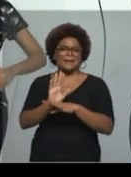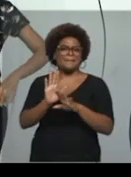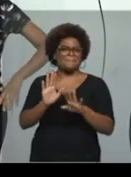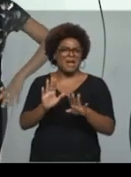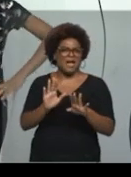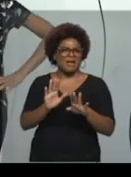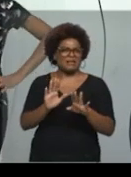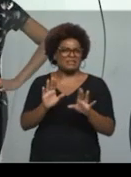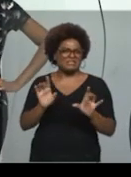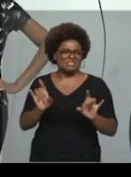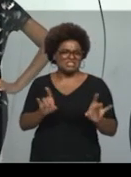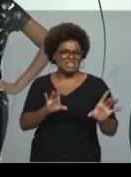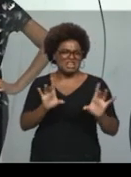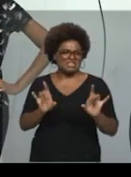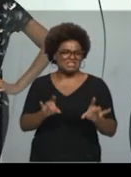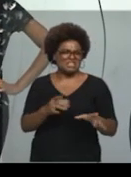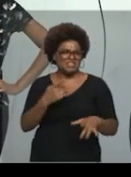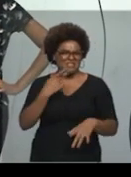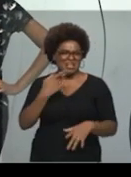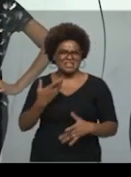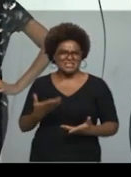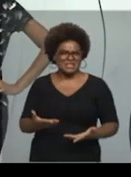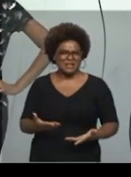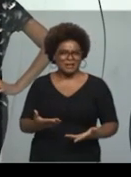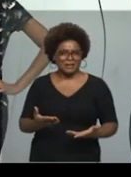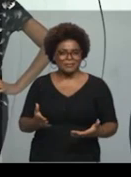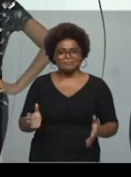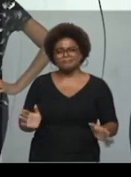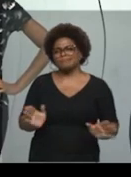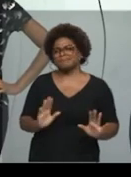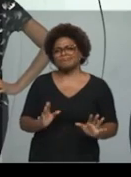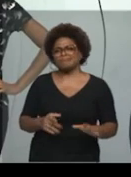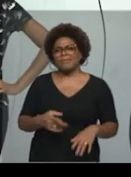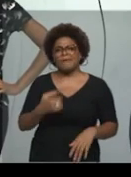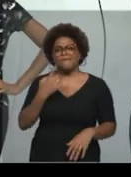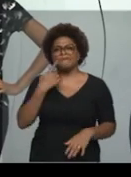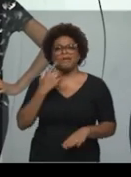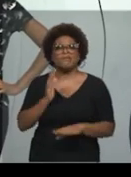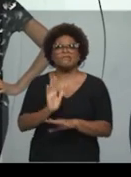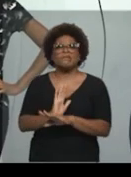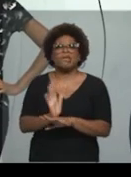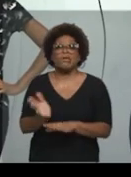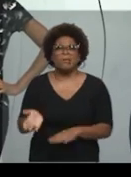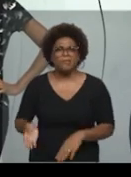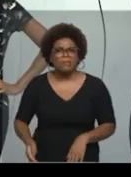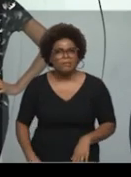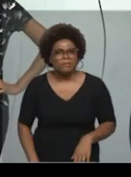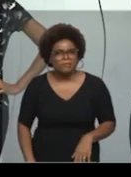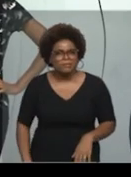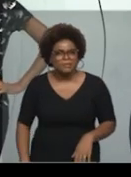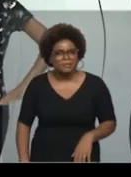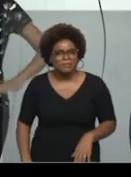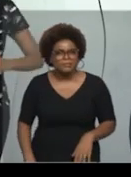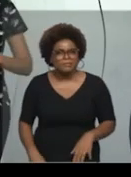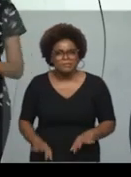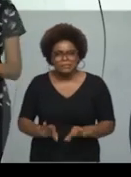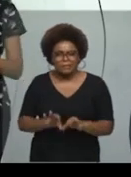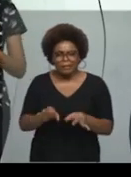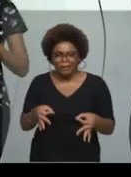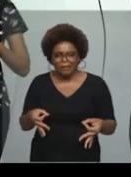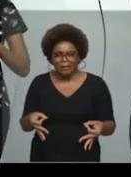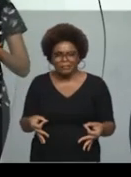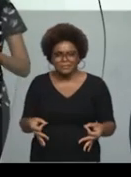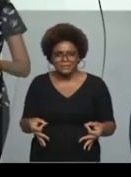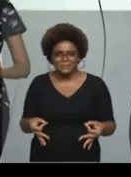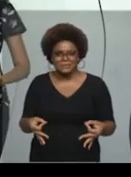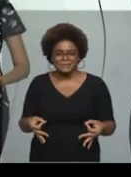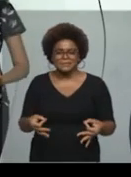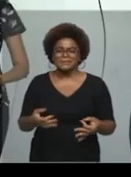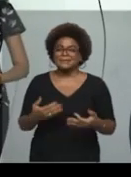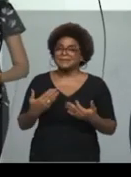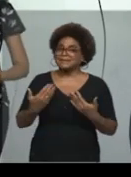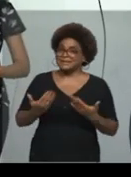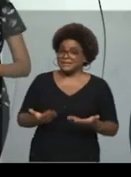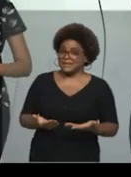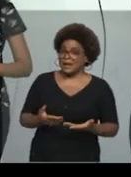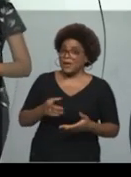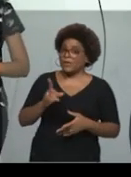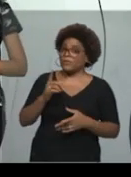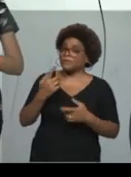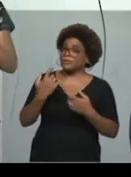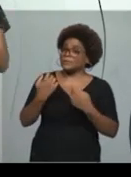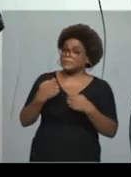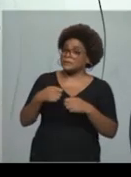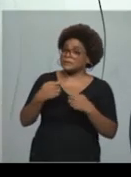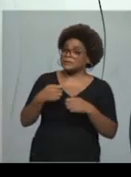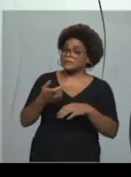quem fala assistir a um filme? Todo mundo fala assistir o filme. Então, gente, é preciso tomar